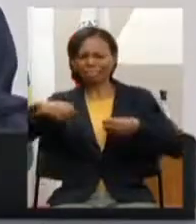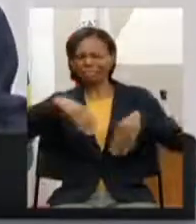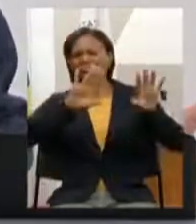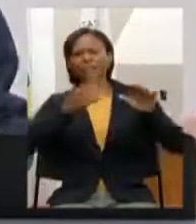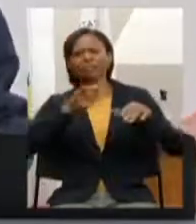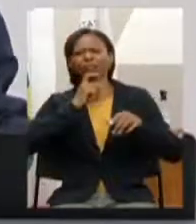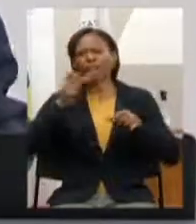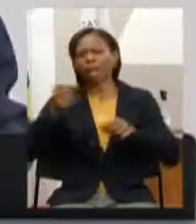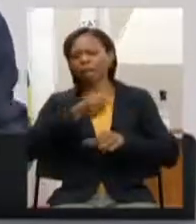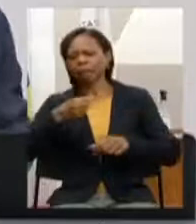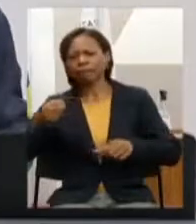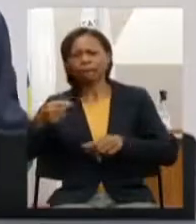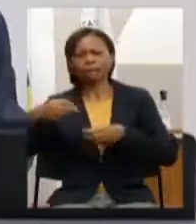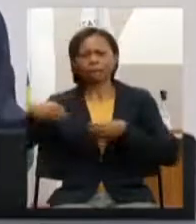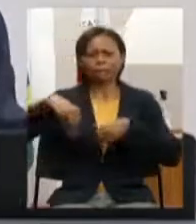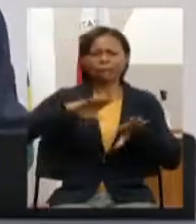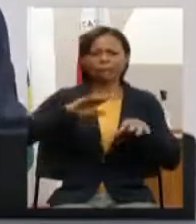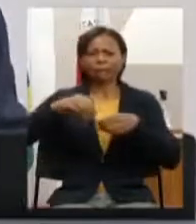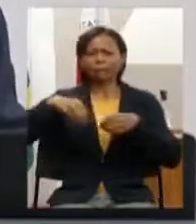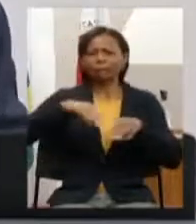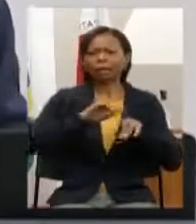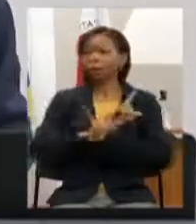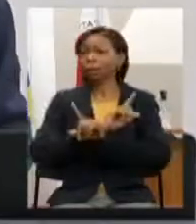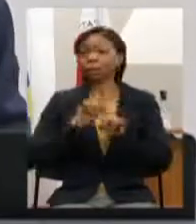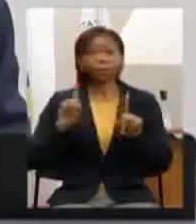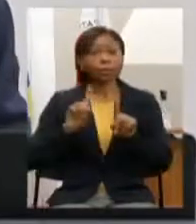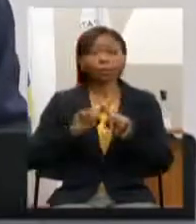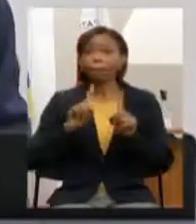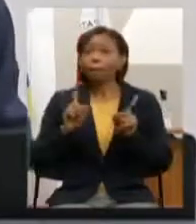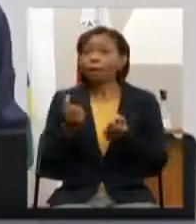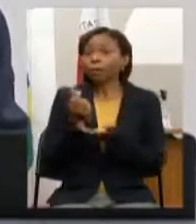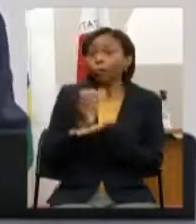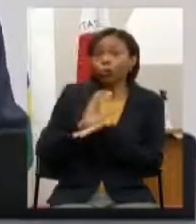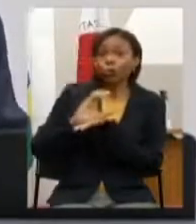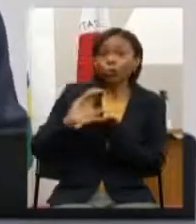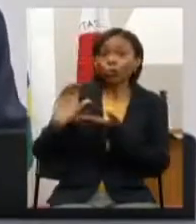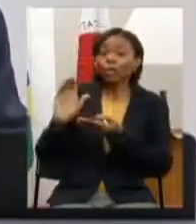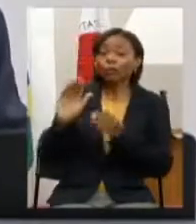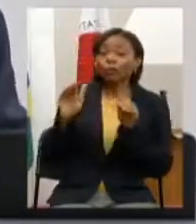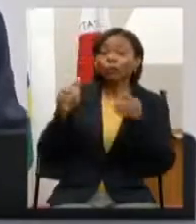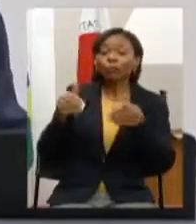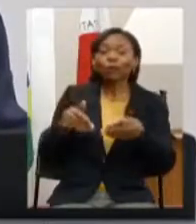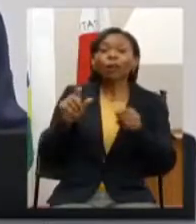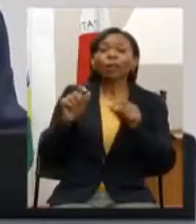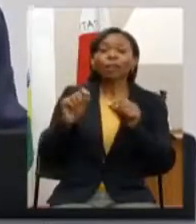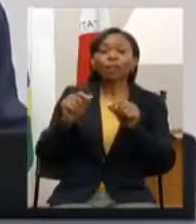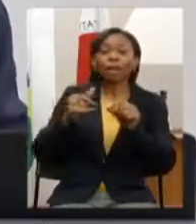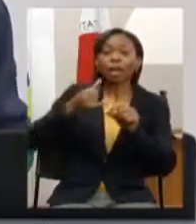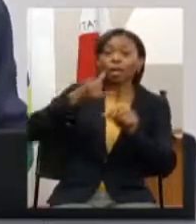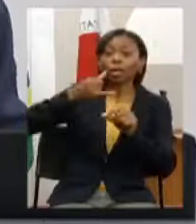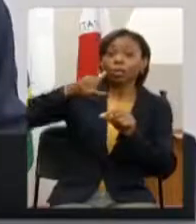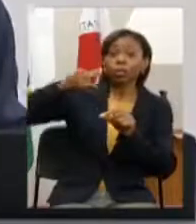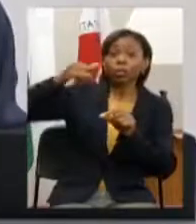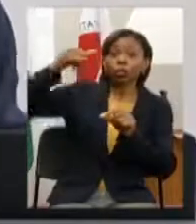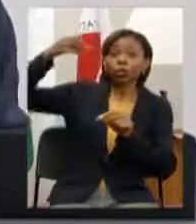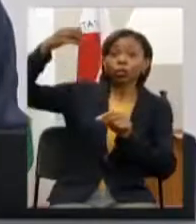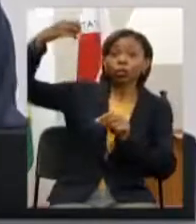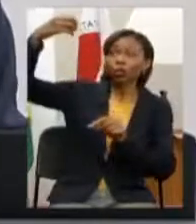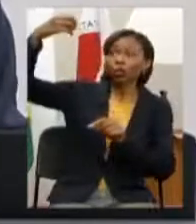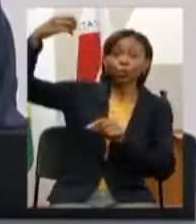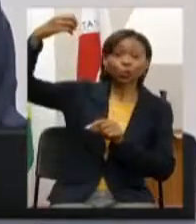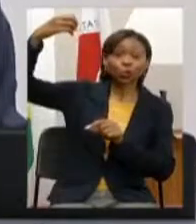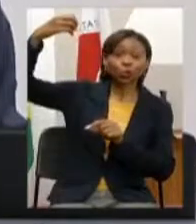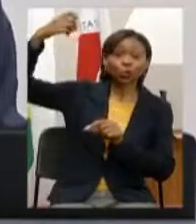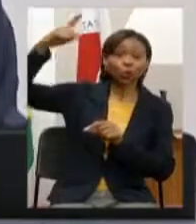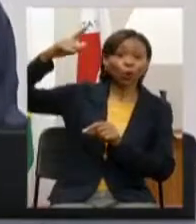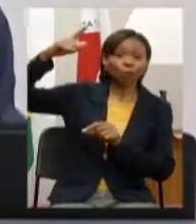aplicar esse recurso por exemplo em usinas fotovoltaicas para questão de iluminação pública nas cidades por